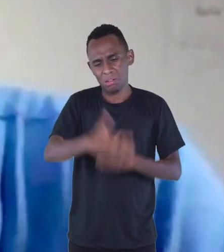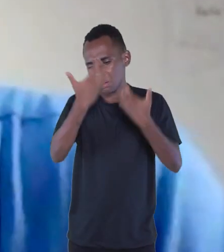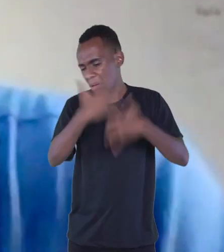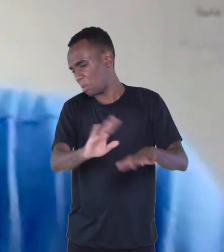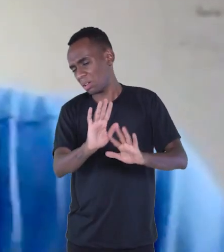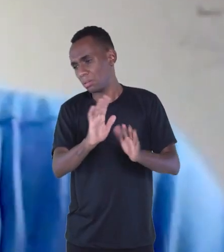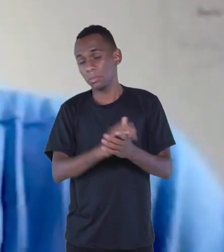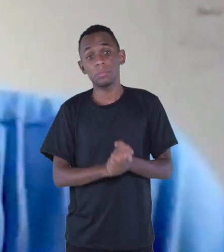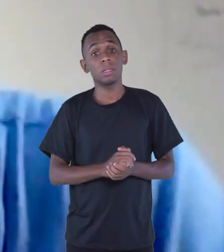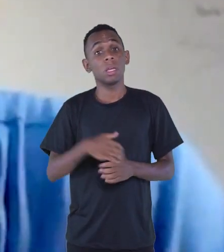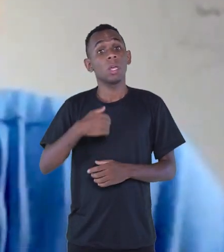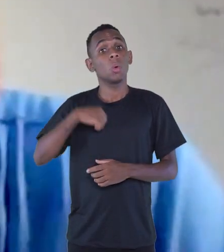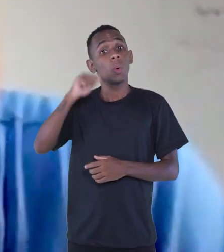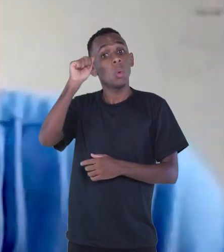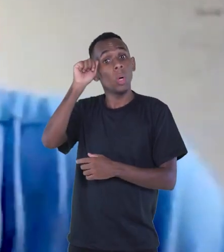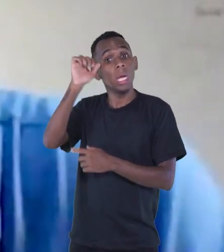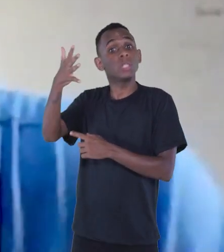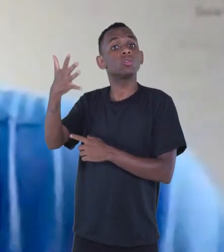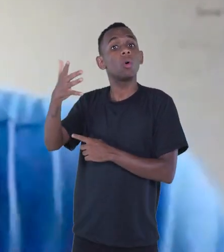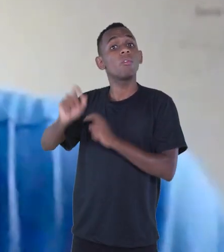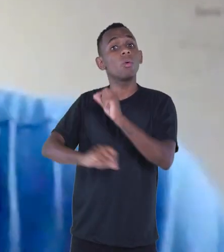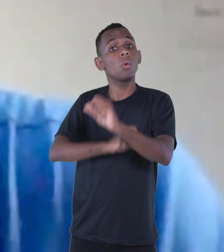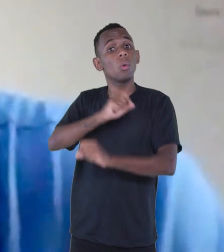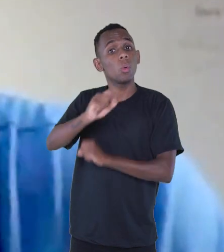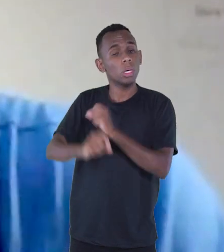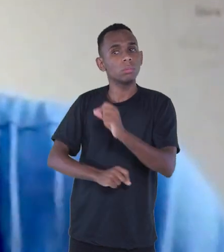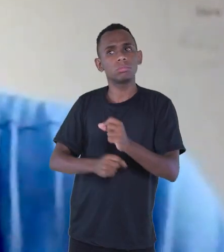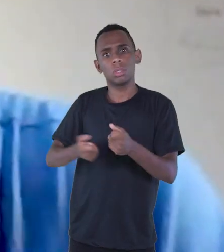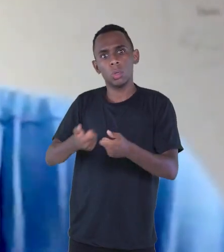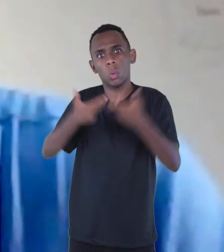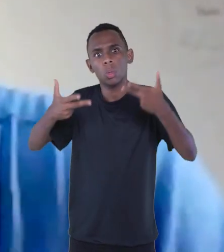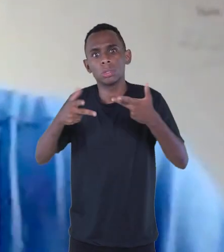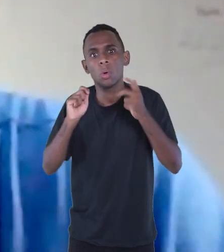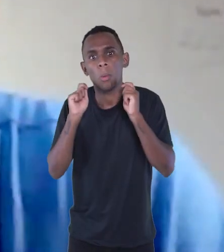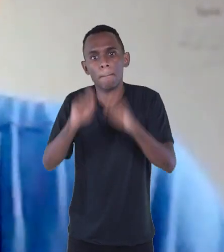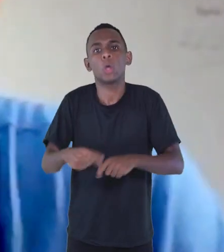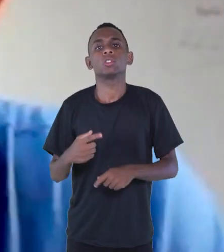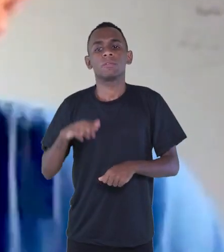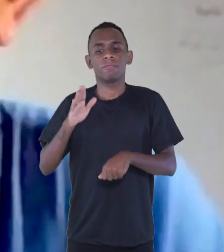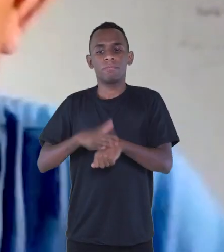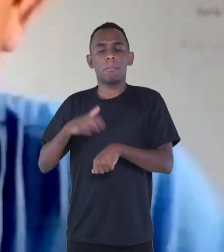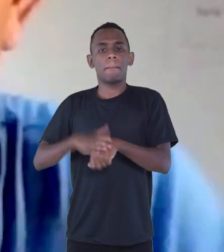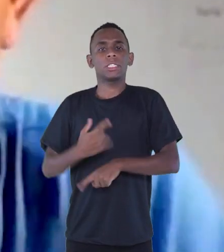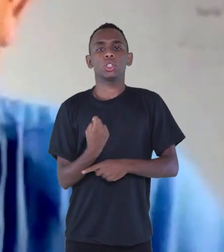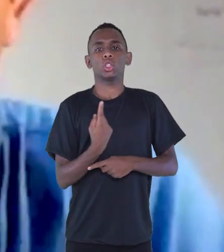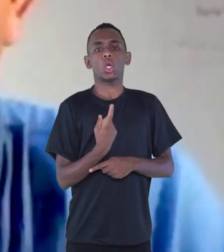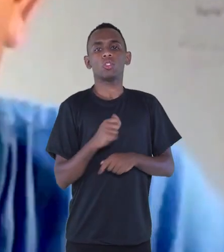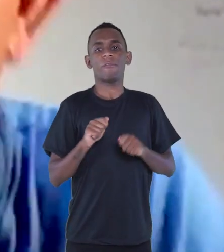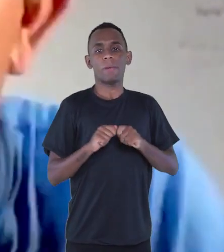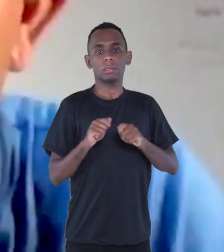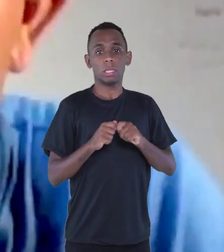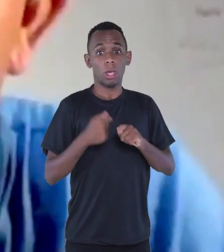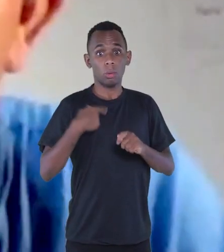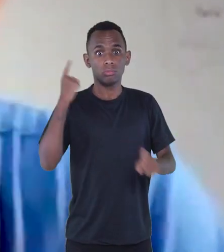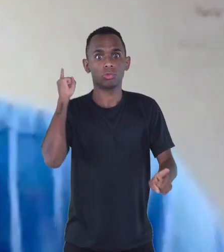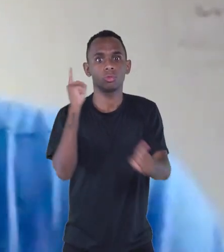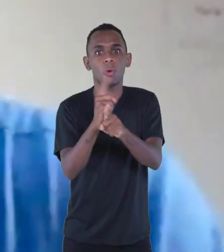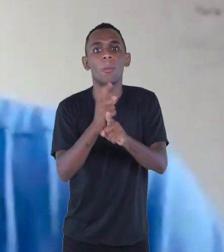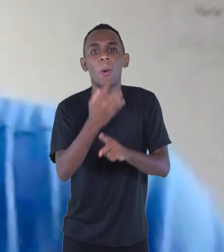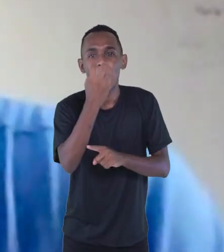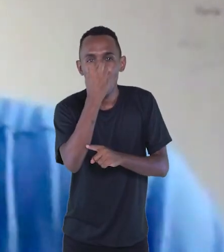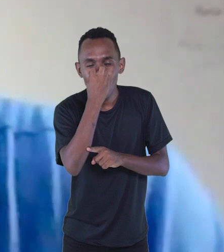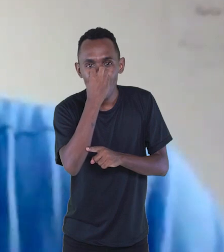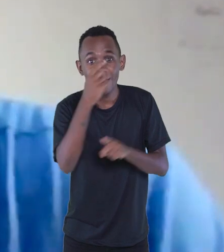eu resolvo me aproximar de coisas que eu pudesse fazer solo. E eu descubro o palhaço